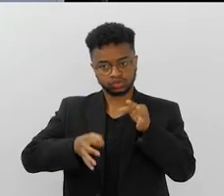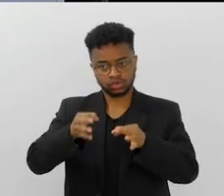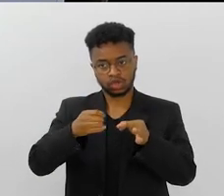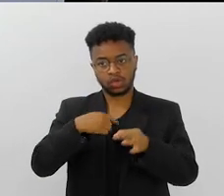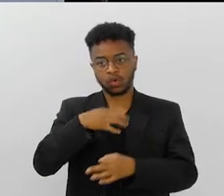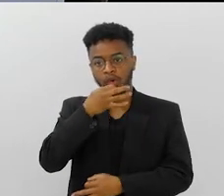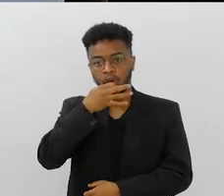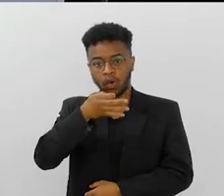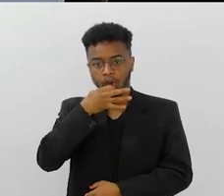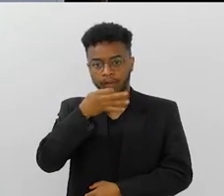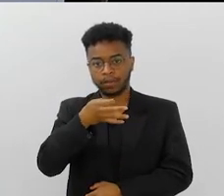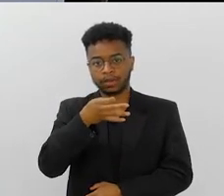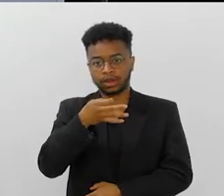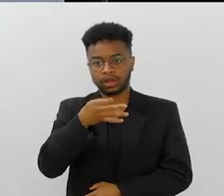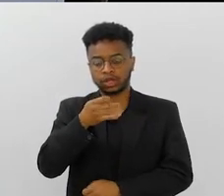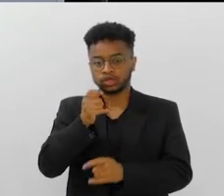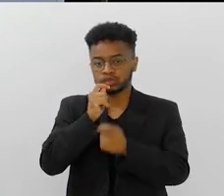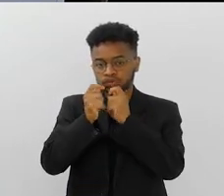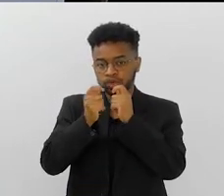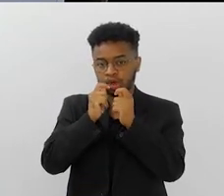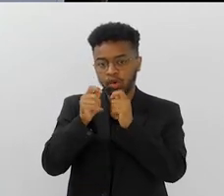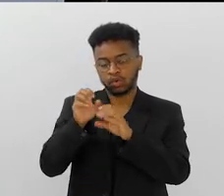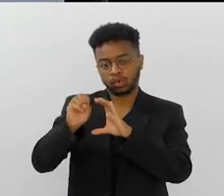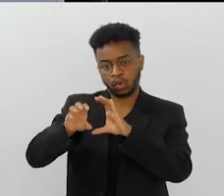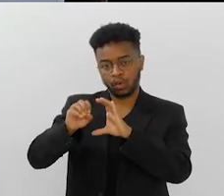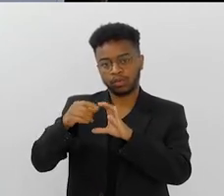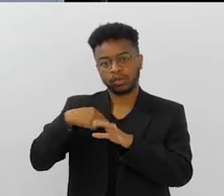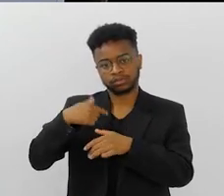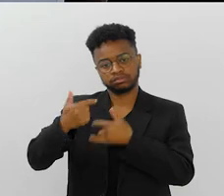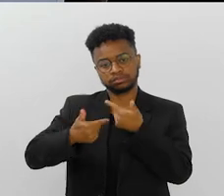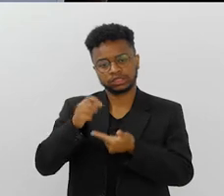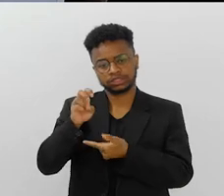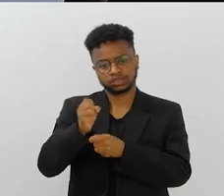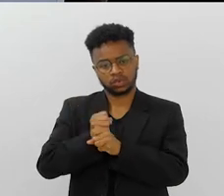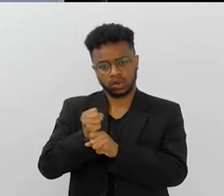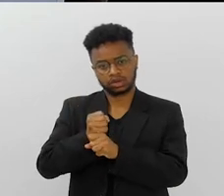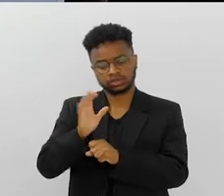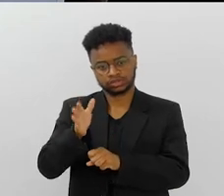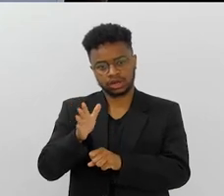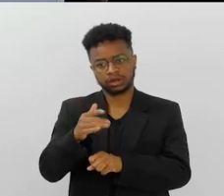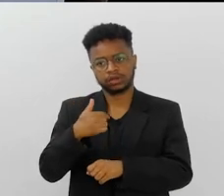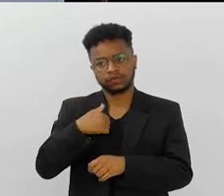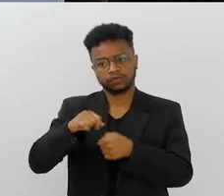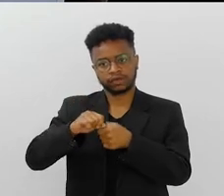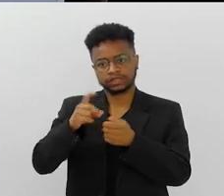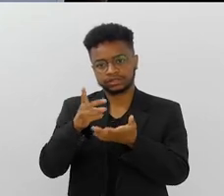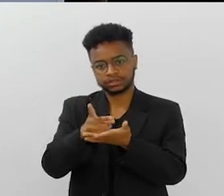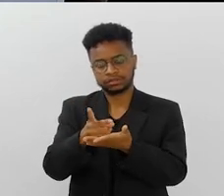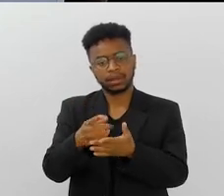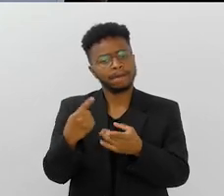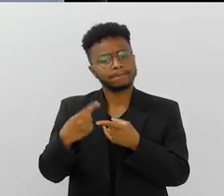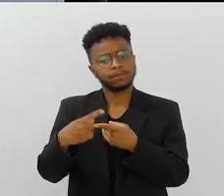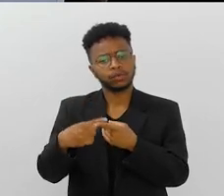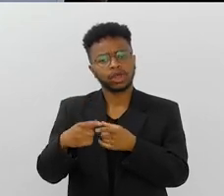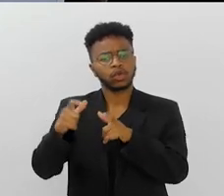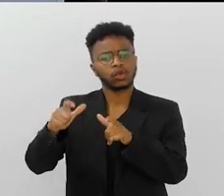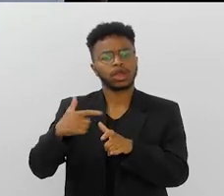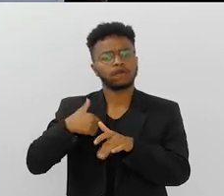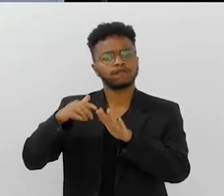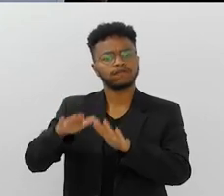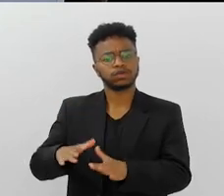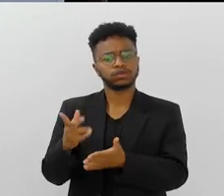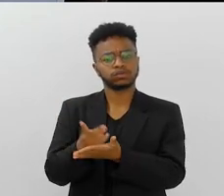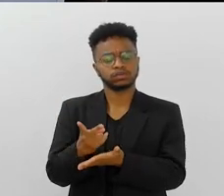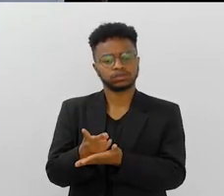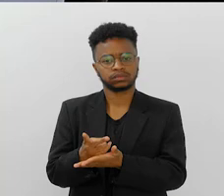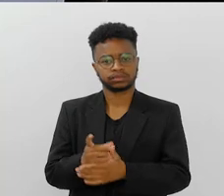fico aí para comentar para o Jornal Globo, é que eu faço nos últimos cinco anos, enfim, na avenida. Por que é esse